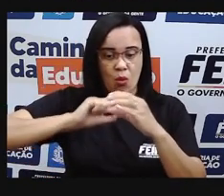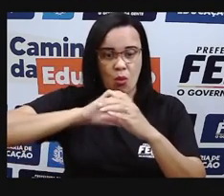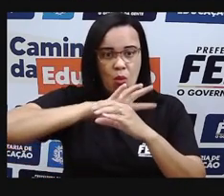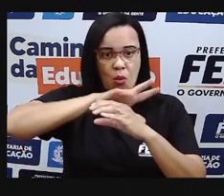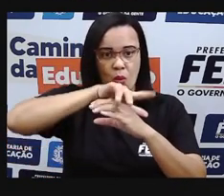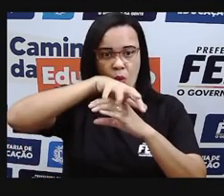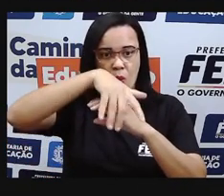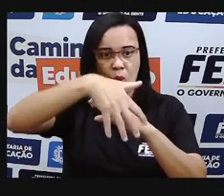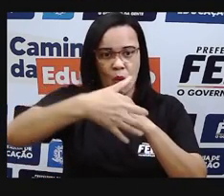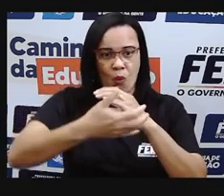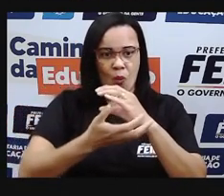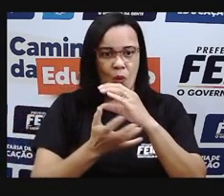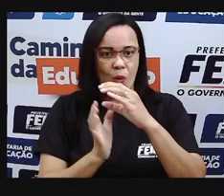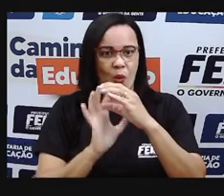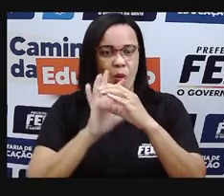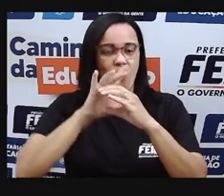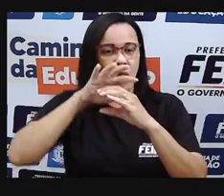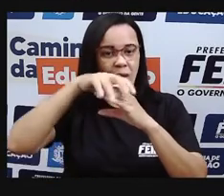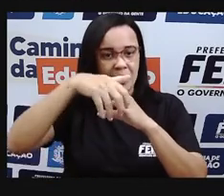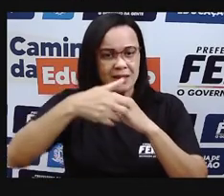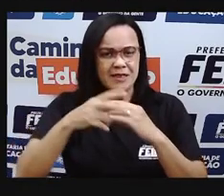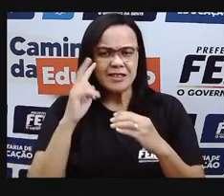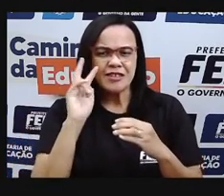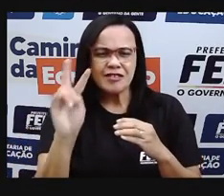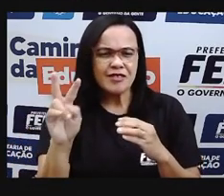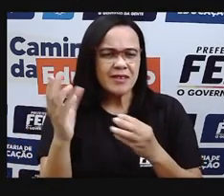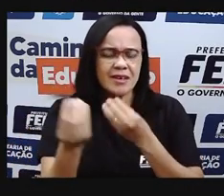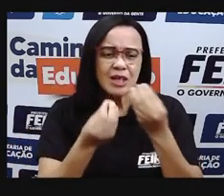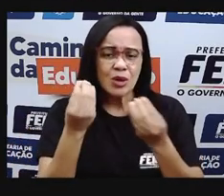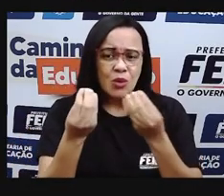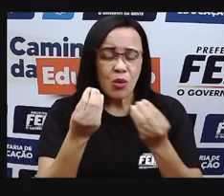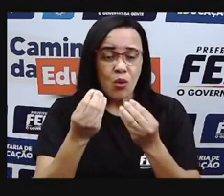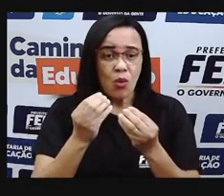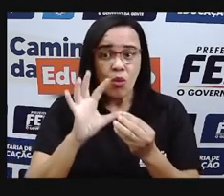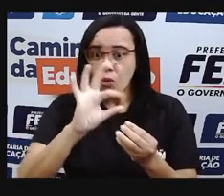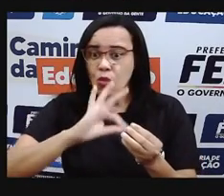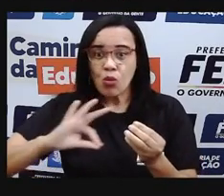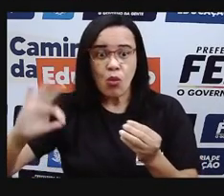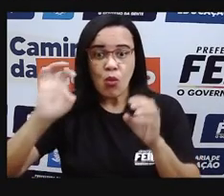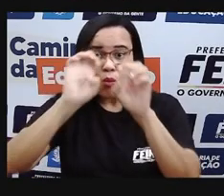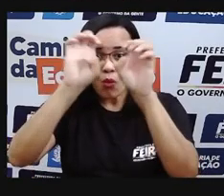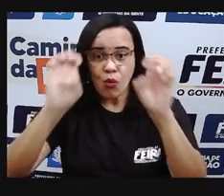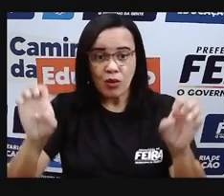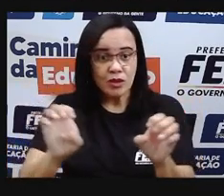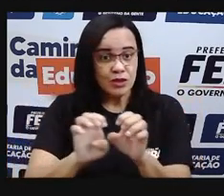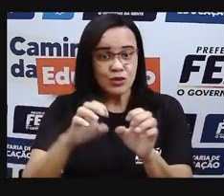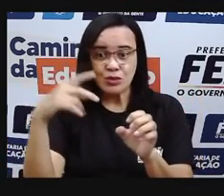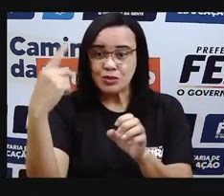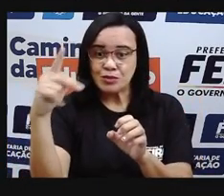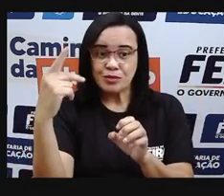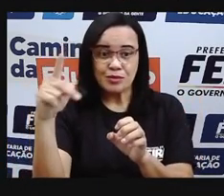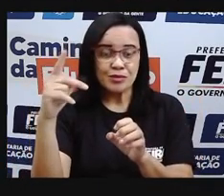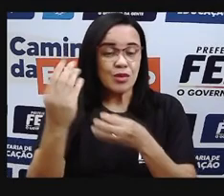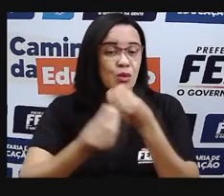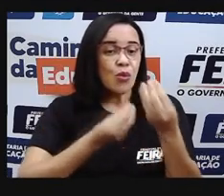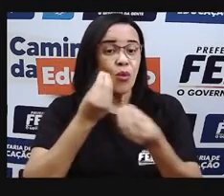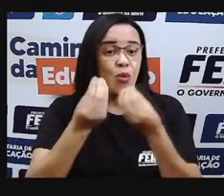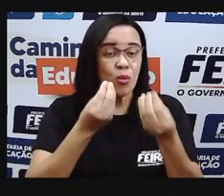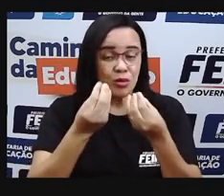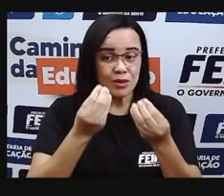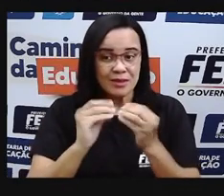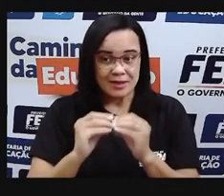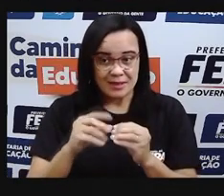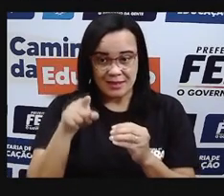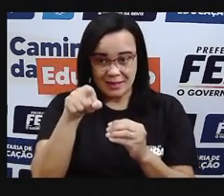se a gente vê, né? De uma outra perspectiva, toda essa estrutura que está sendo vista aí, né? Por onde está